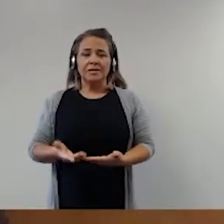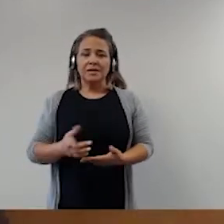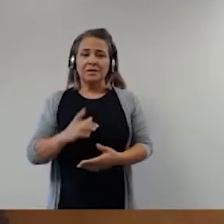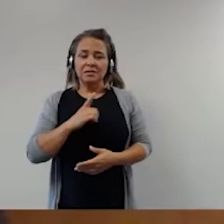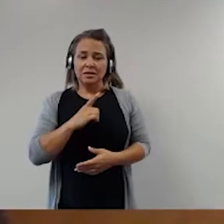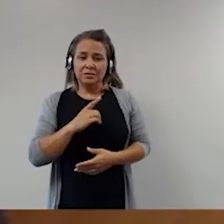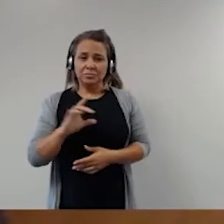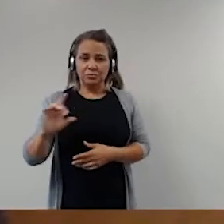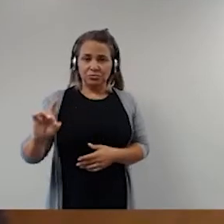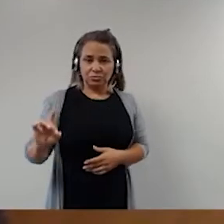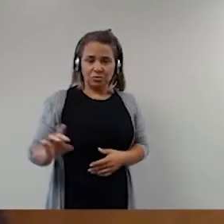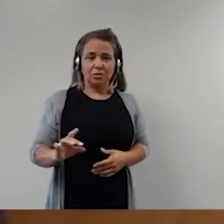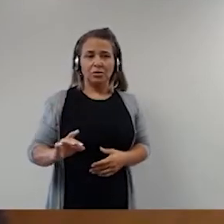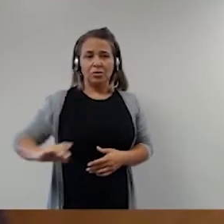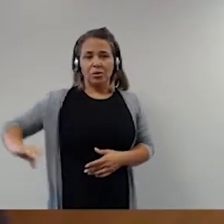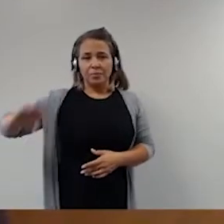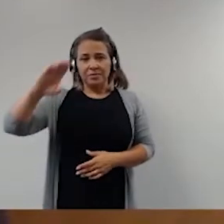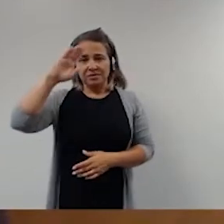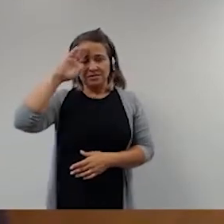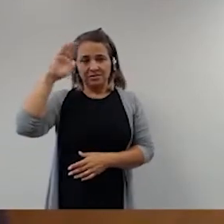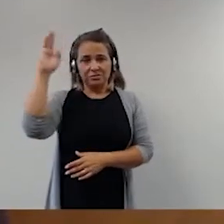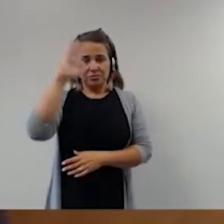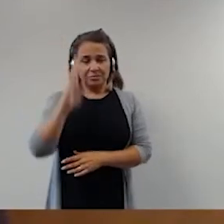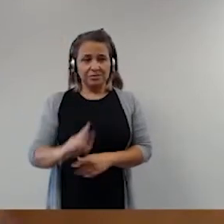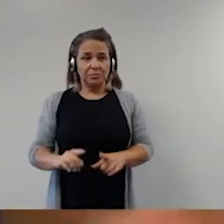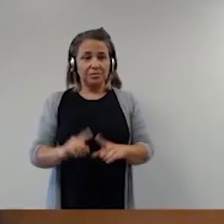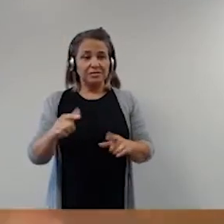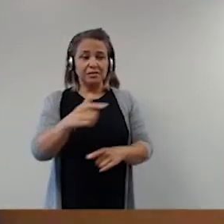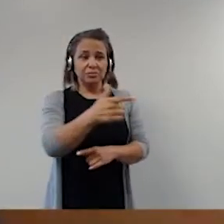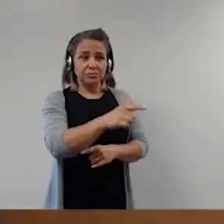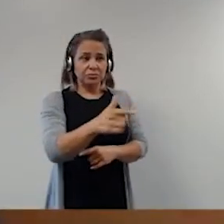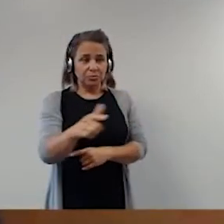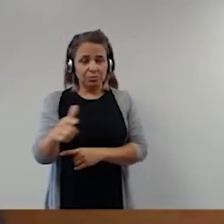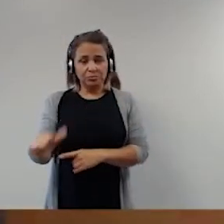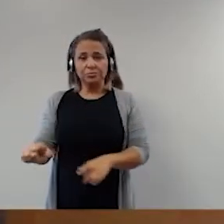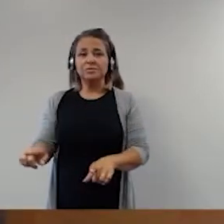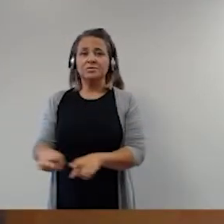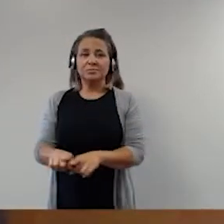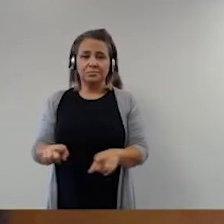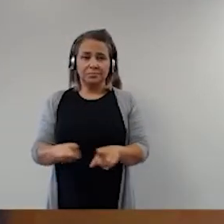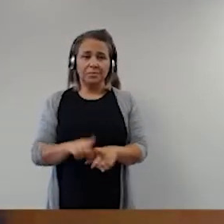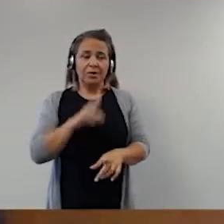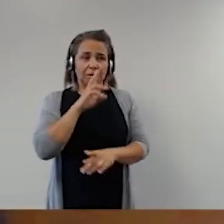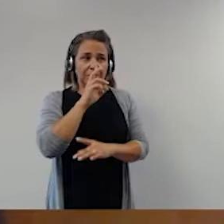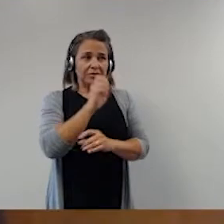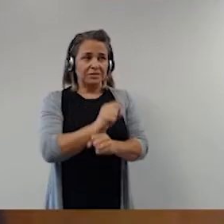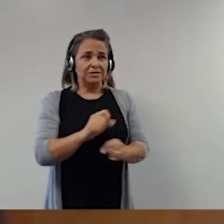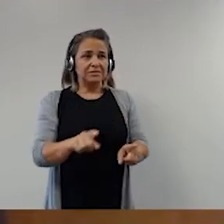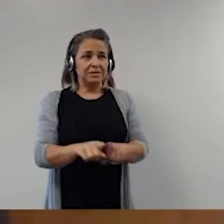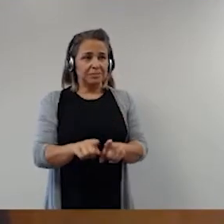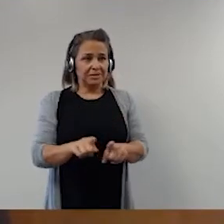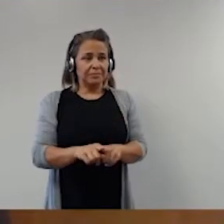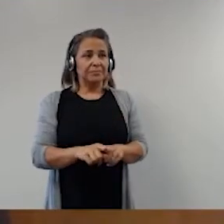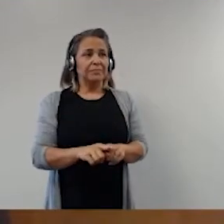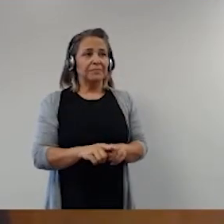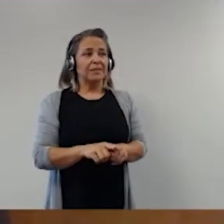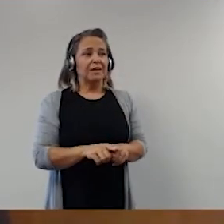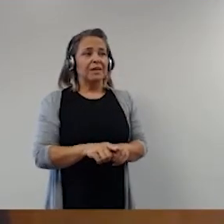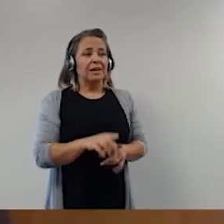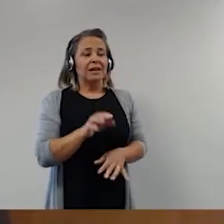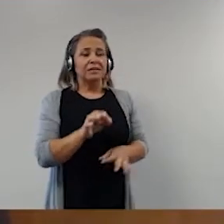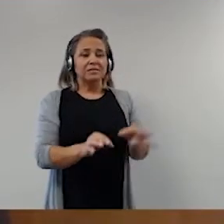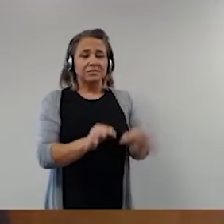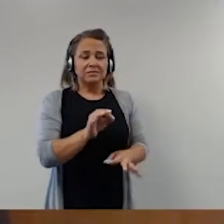não apenas ao presidente da República, mas também aos demais poderes, ao legislativo e ao judiciário. E se o presidente da